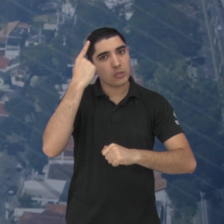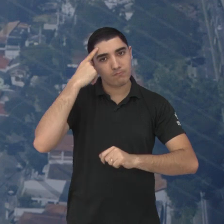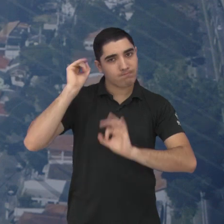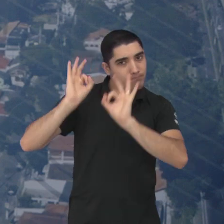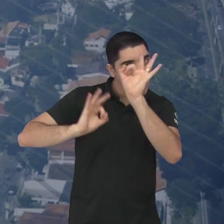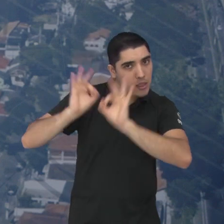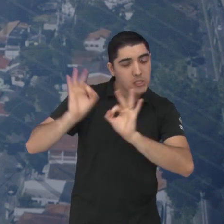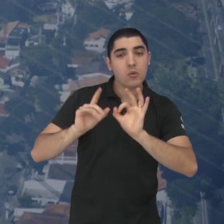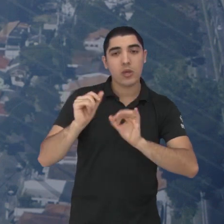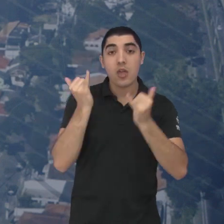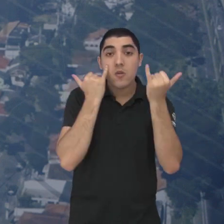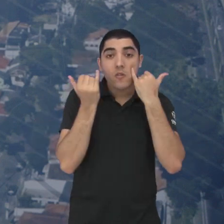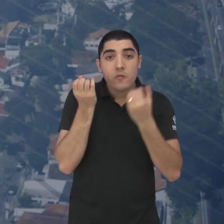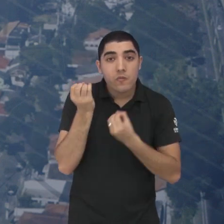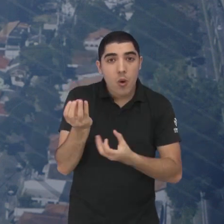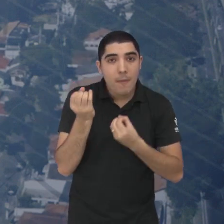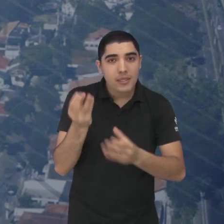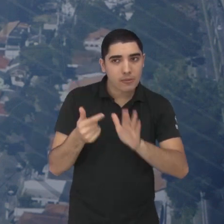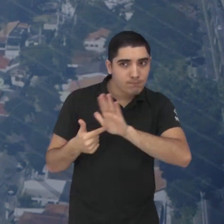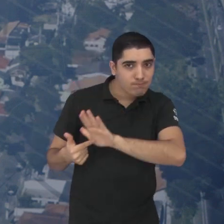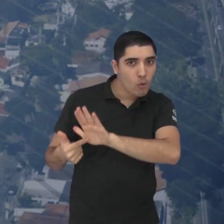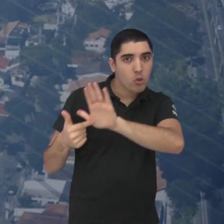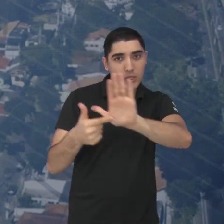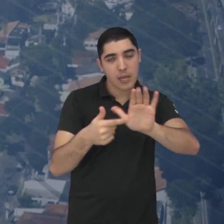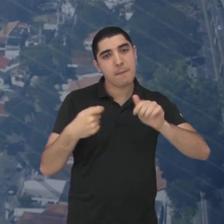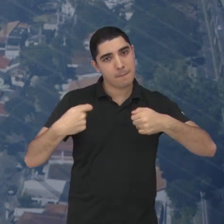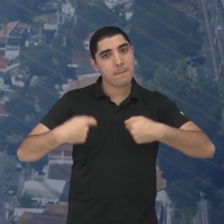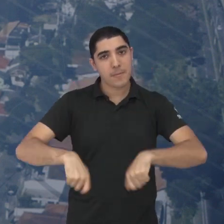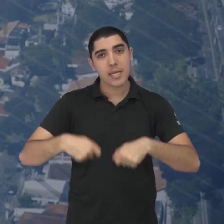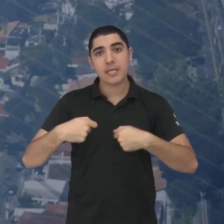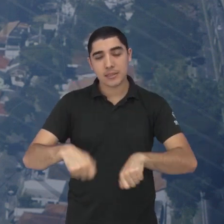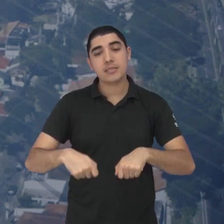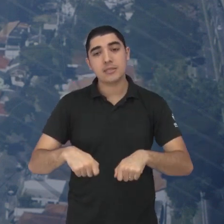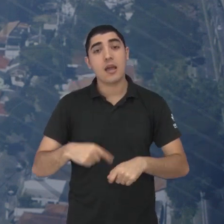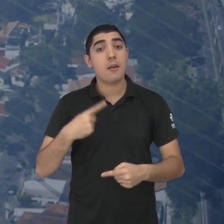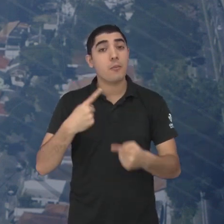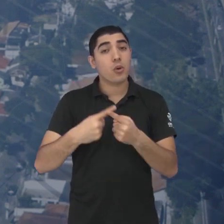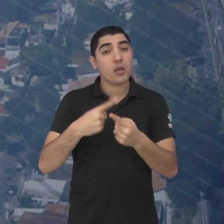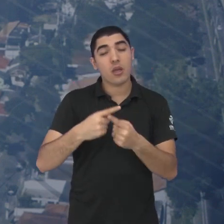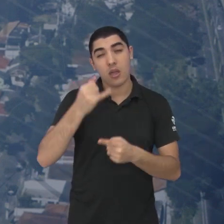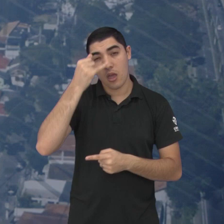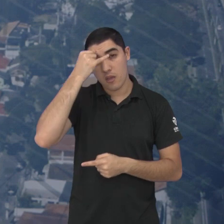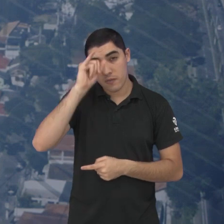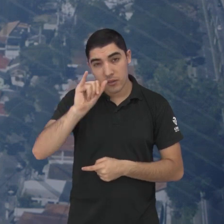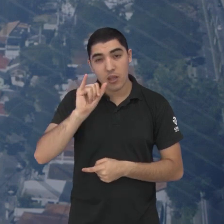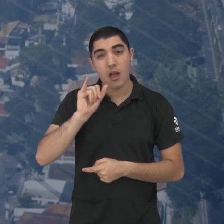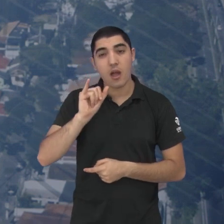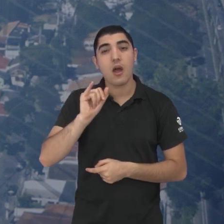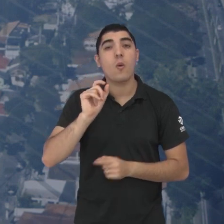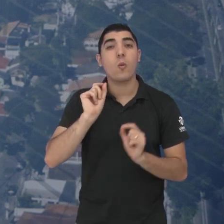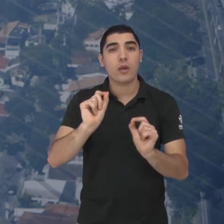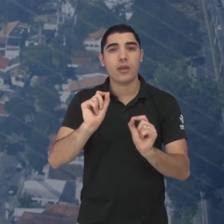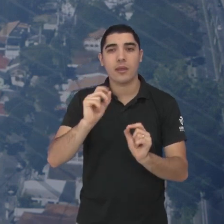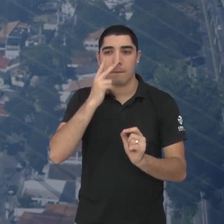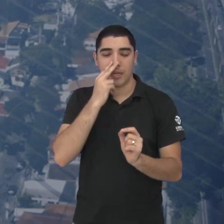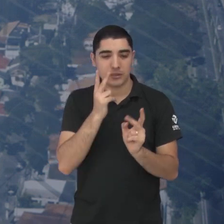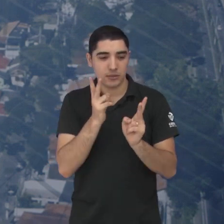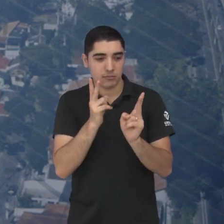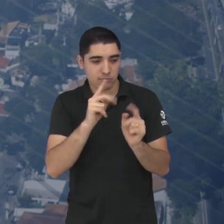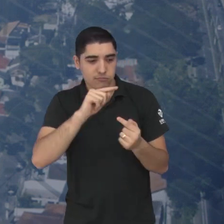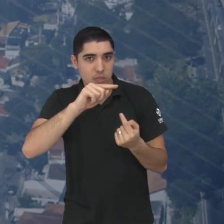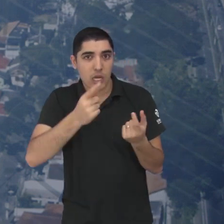informação que é o que precisa para que a gente não viva nesse ciclo né nesse ciclo vicioso